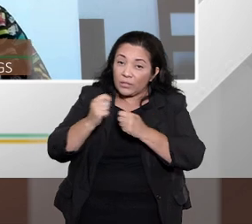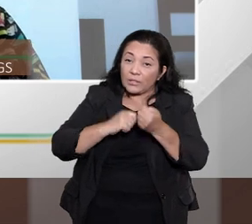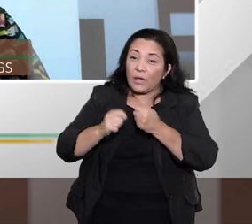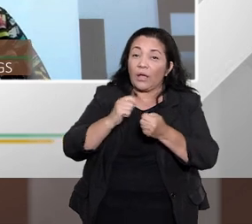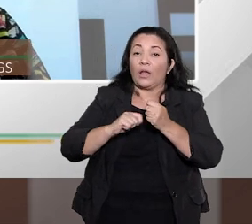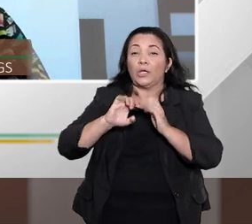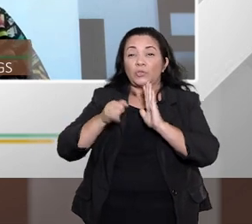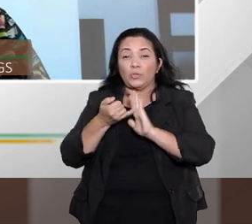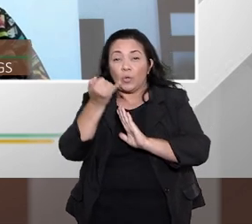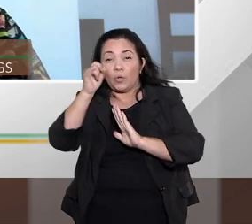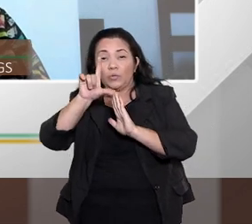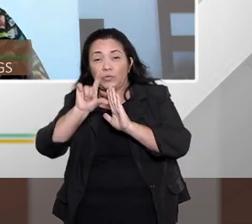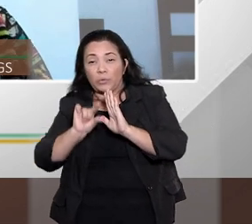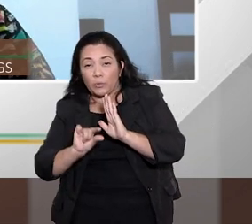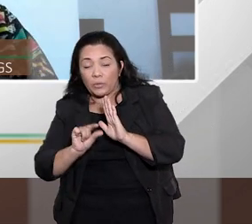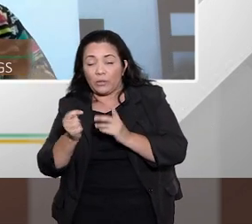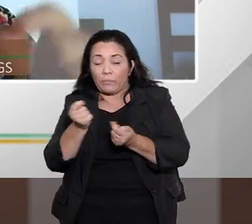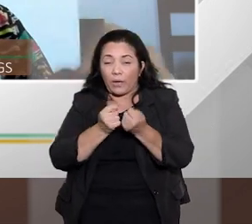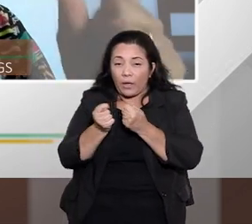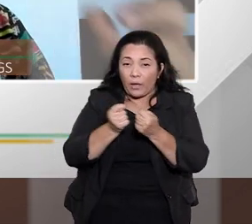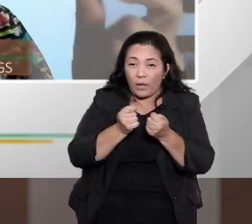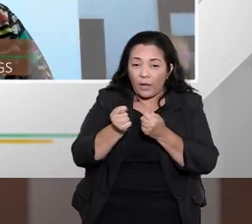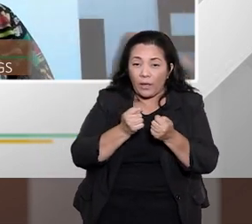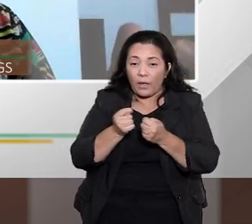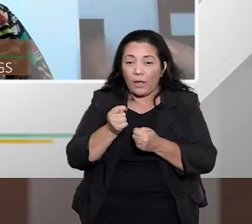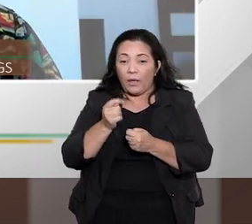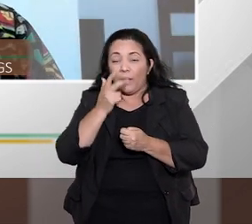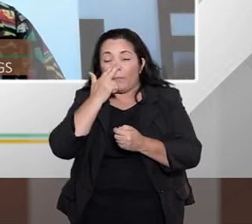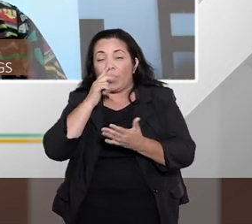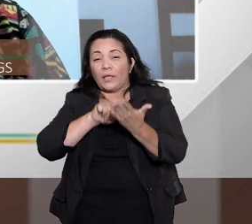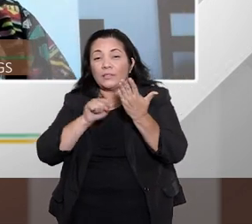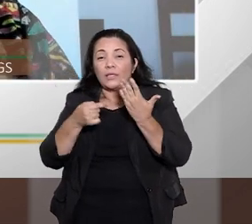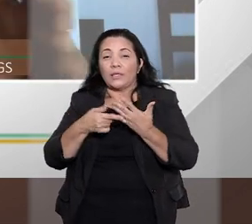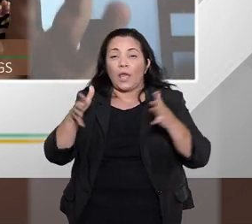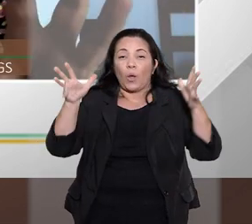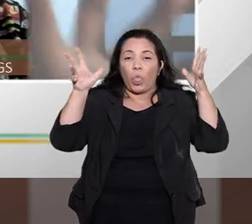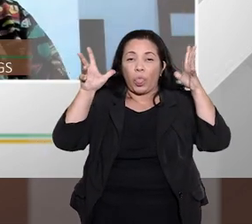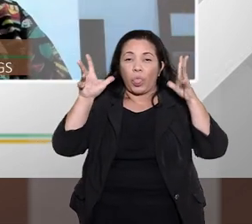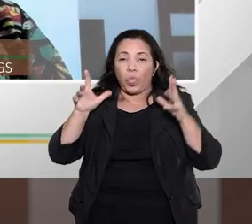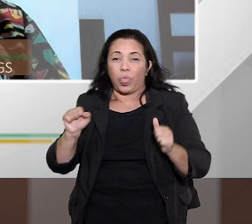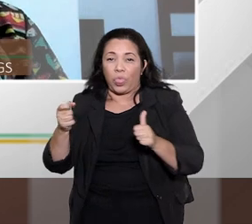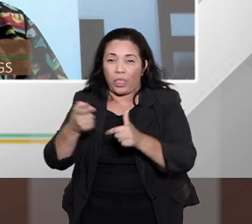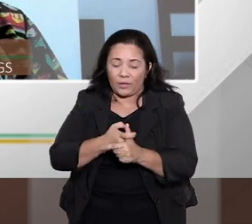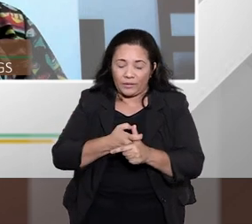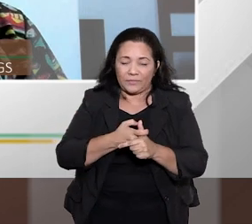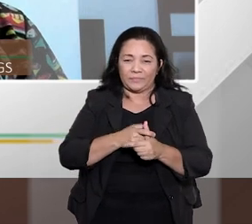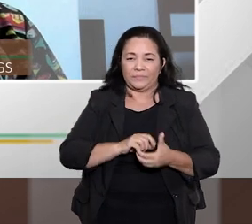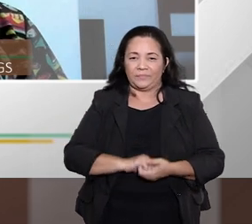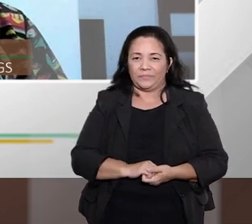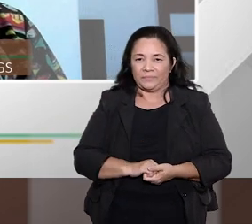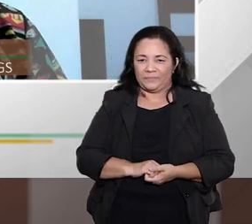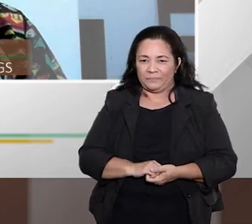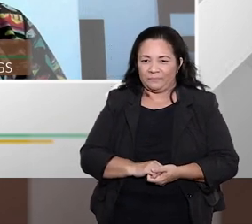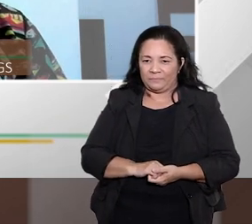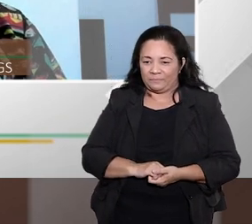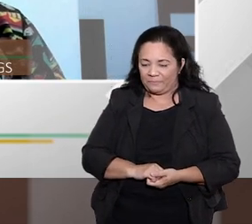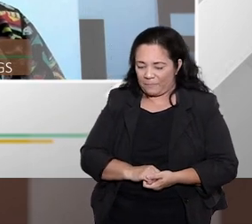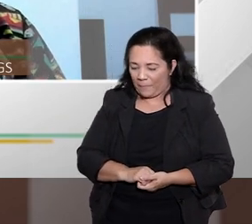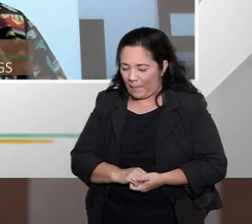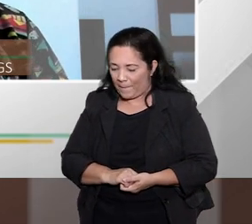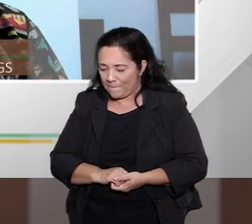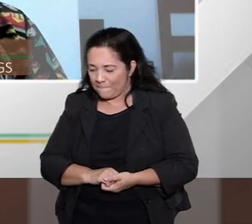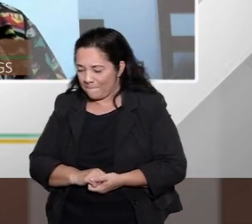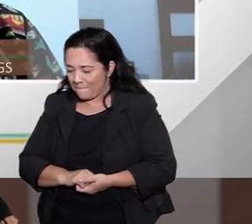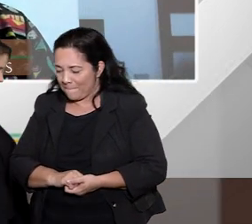sanções, que a lei também traz, a lei é um leão com dentes. Mas há alguma restrição, professor, há alguma restrição da lei quanto às